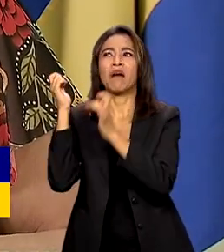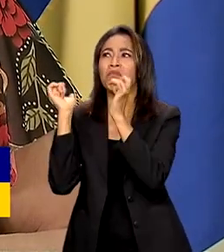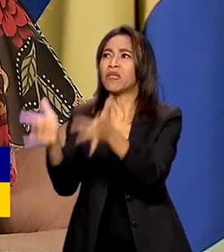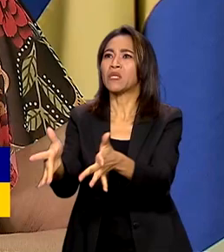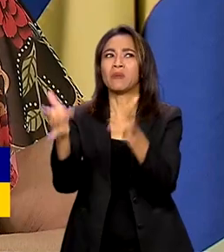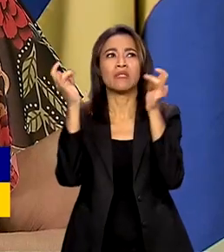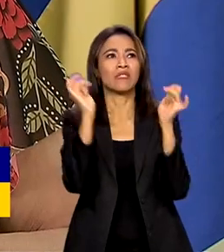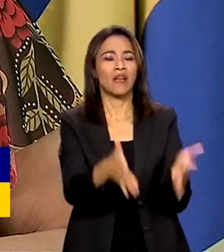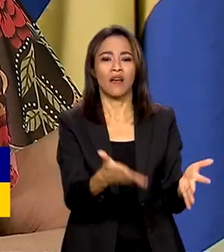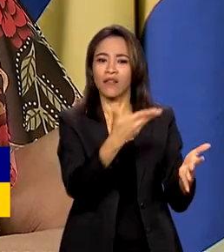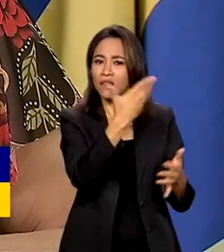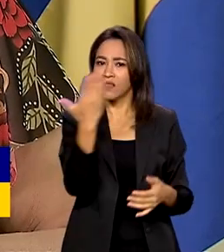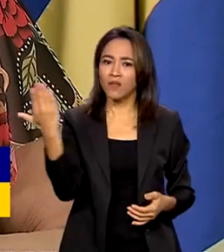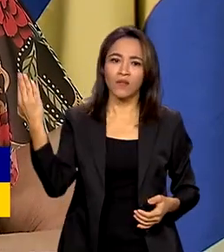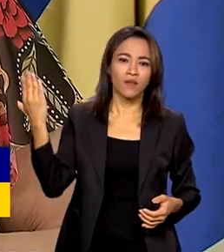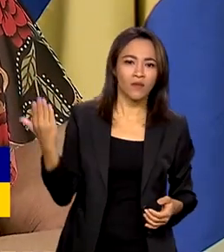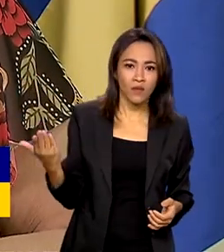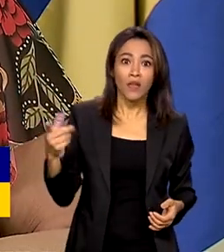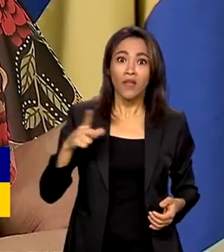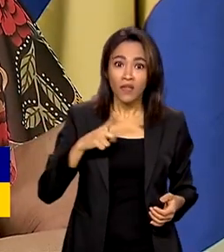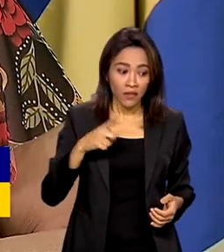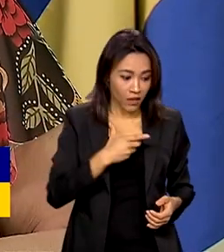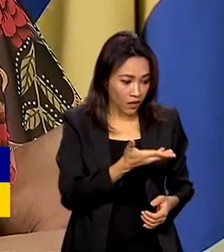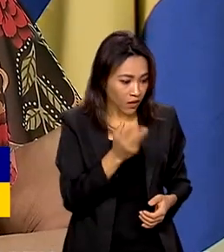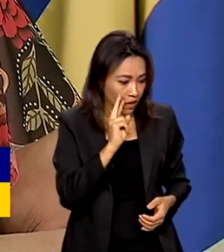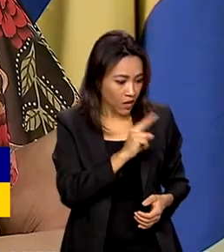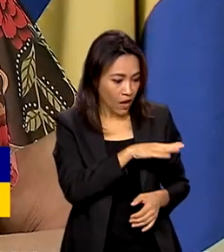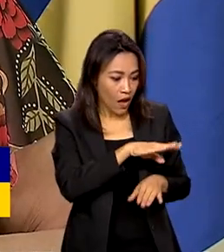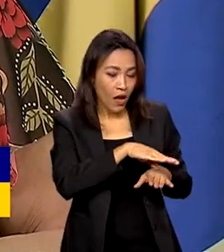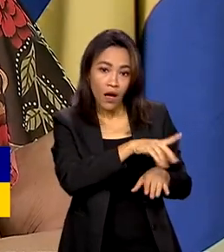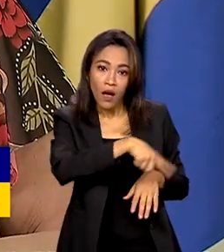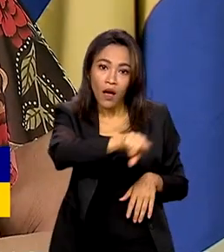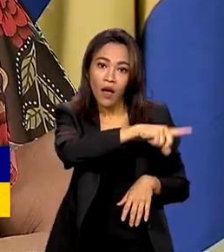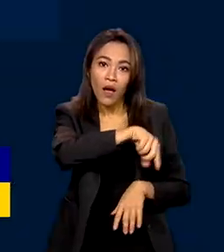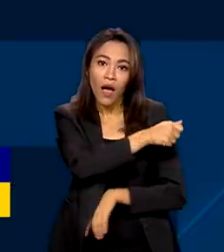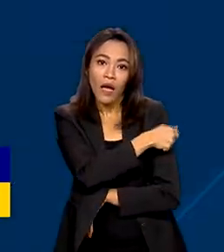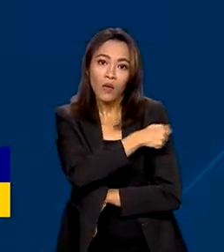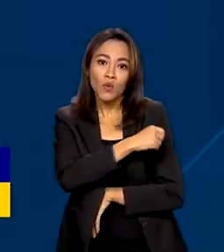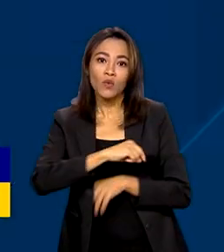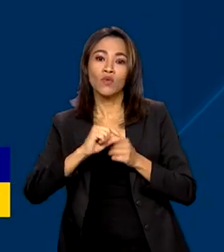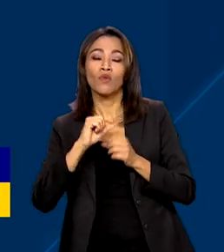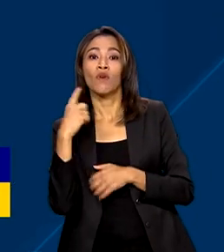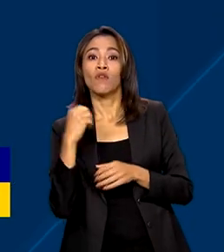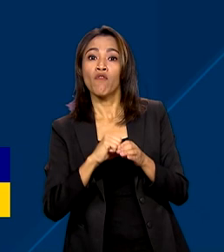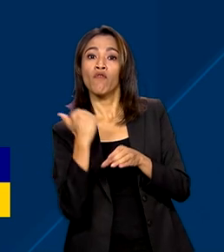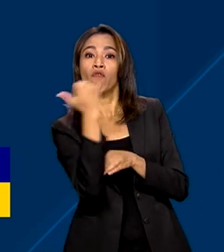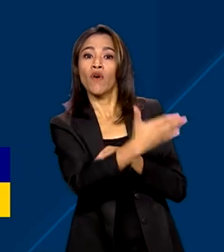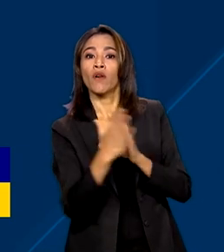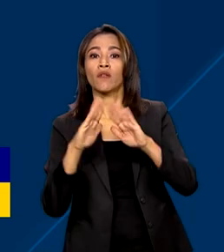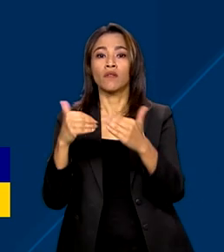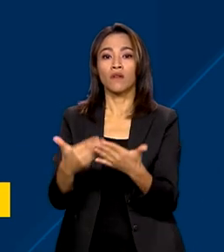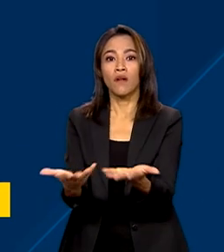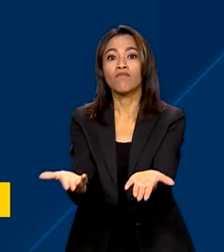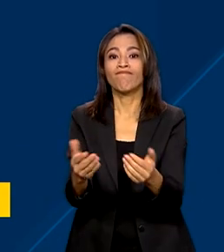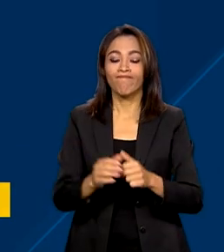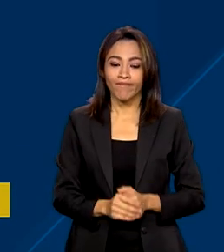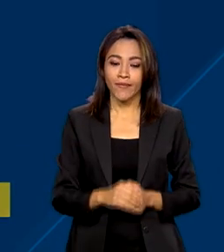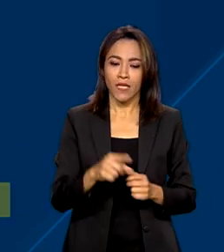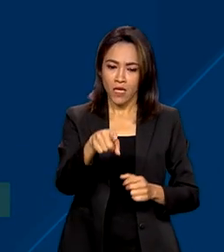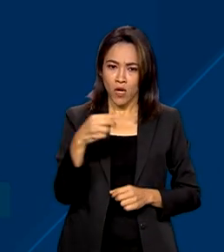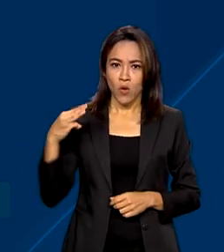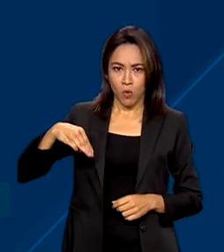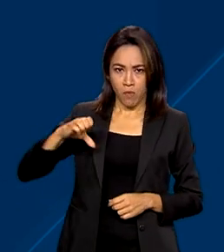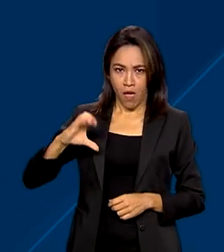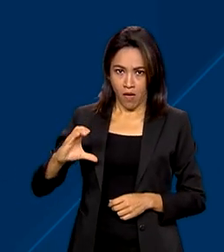e você vendo que tem alunos fora da escola e você não tem aonde atender. De acordo com o MEC, 14 estados e